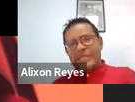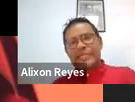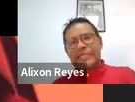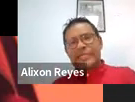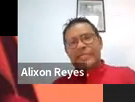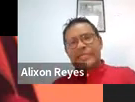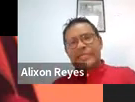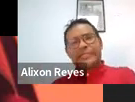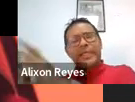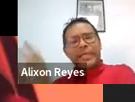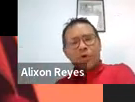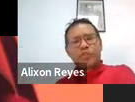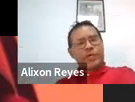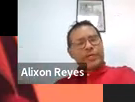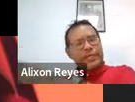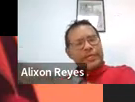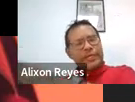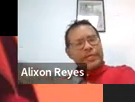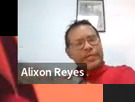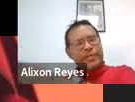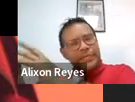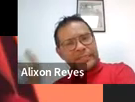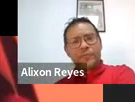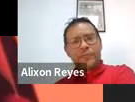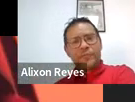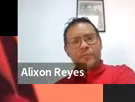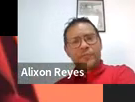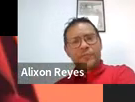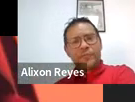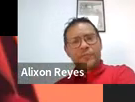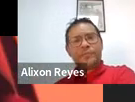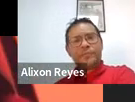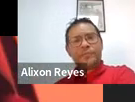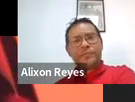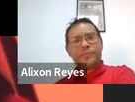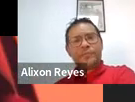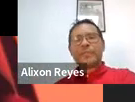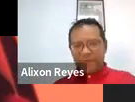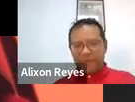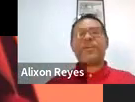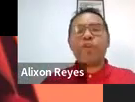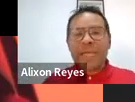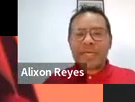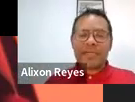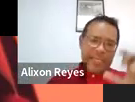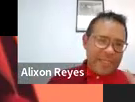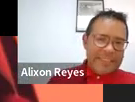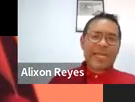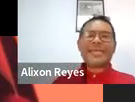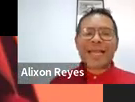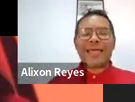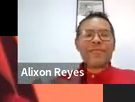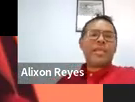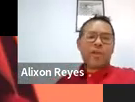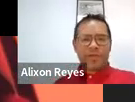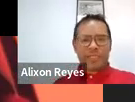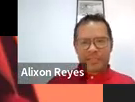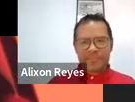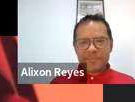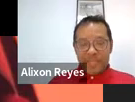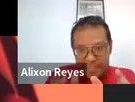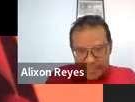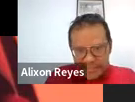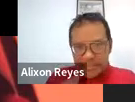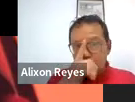experiências de ocio e recreación que favoreçam o bienestar e a qualidade de vida dos habitantes.